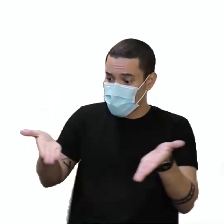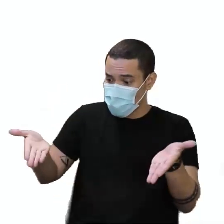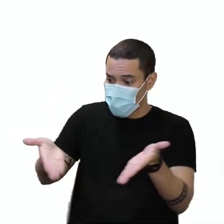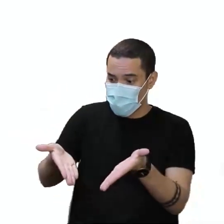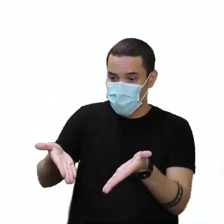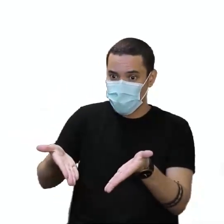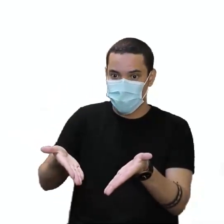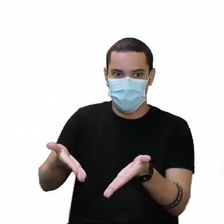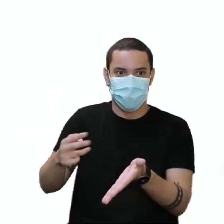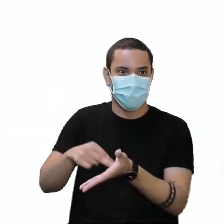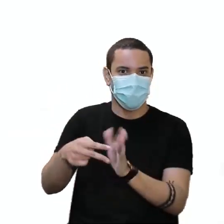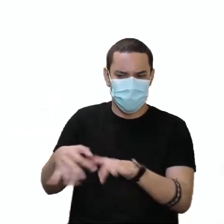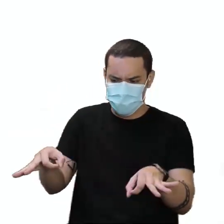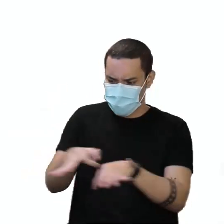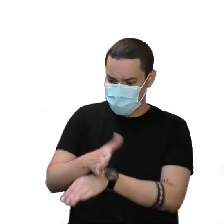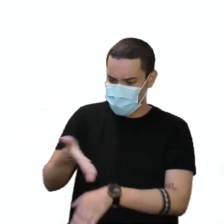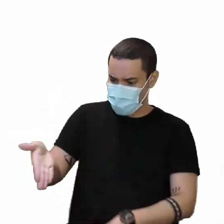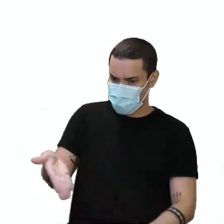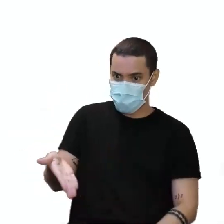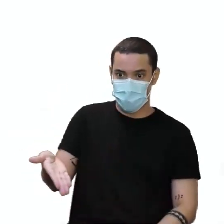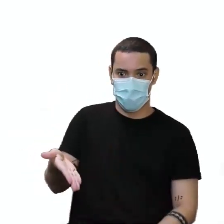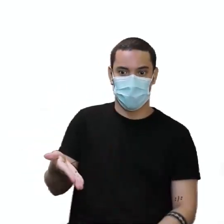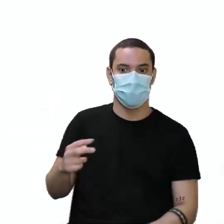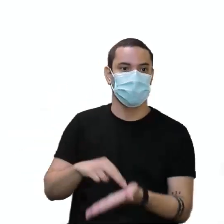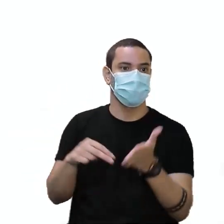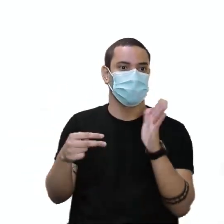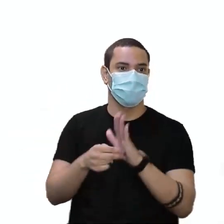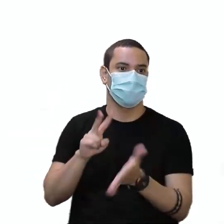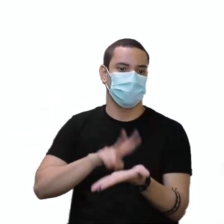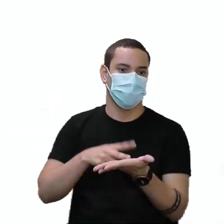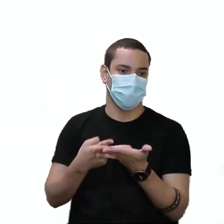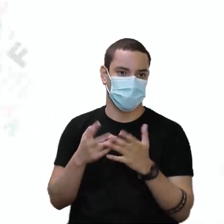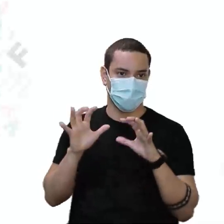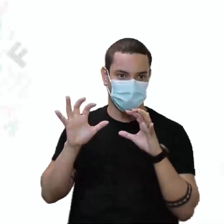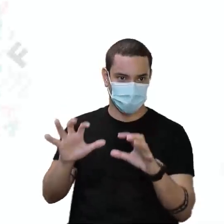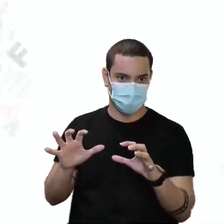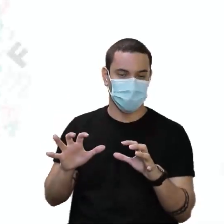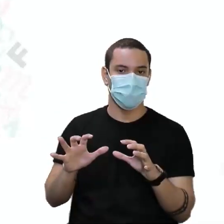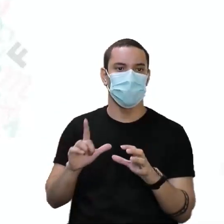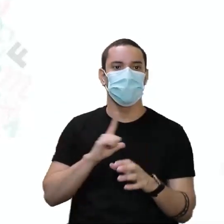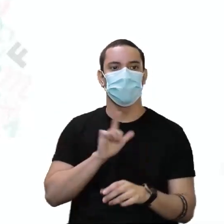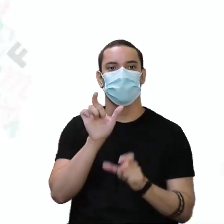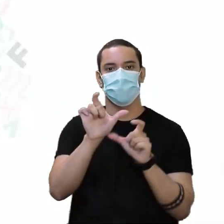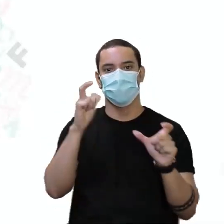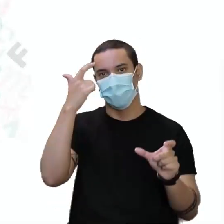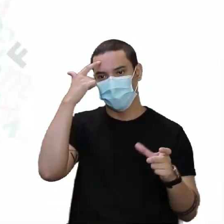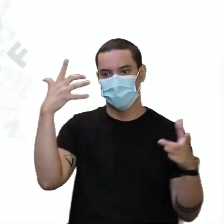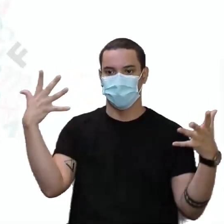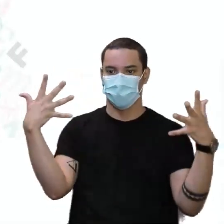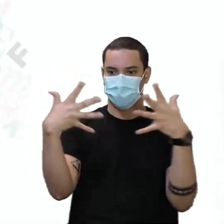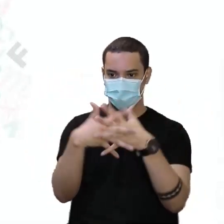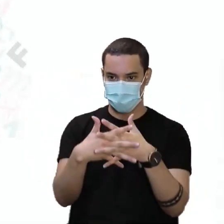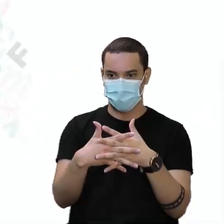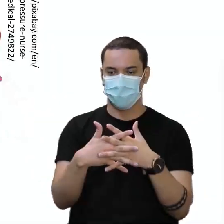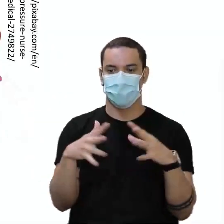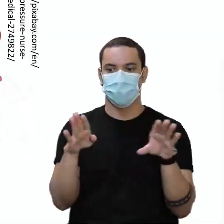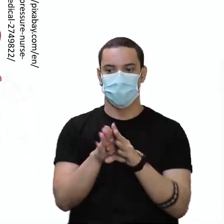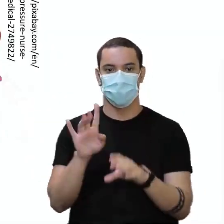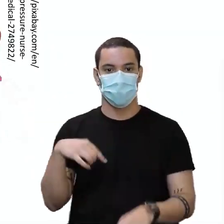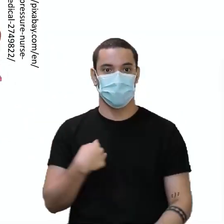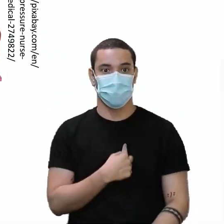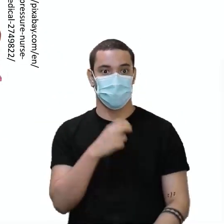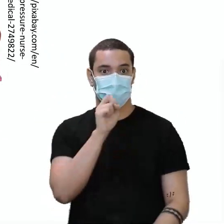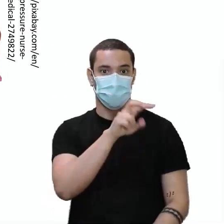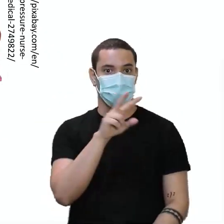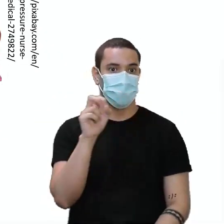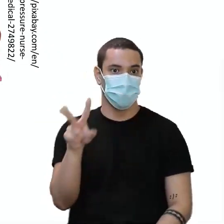have just got married. A gente traduz dessa forma essa frase. E aí, as nossas confusing words, que nós vimos também, que